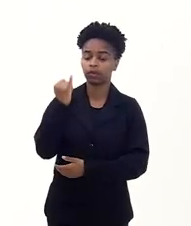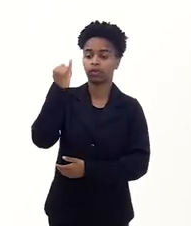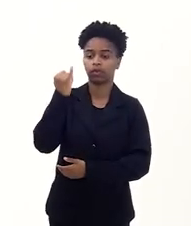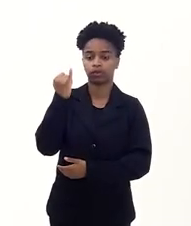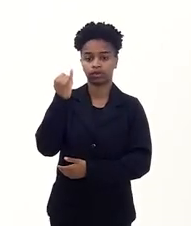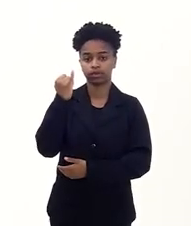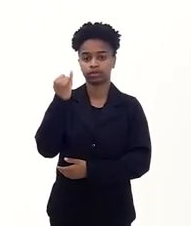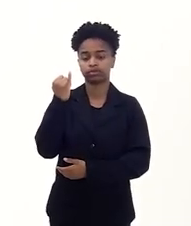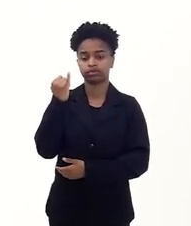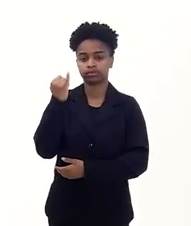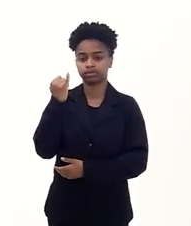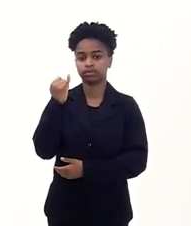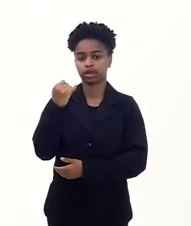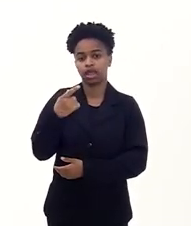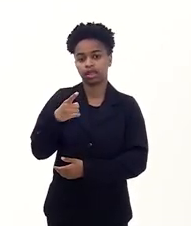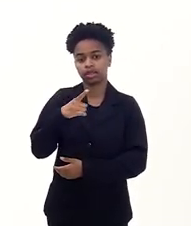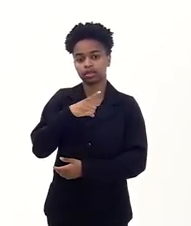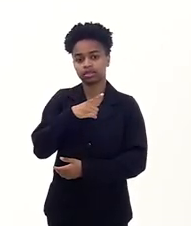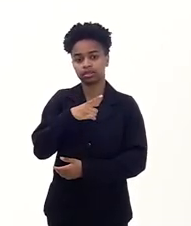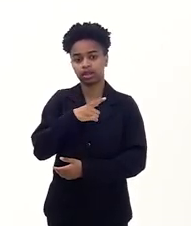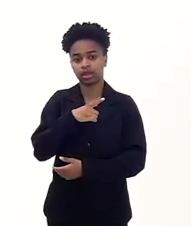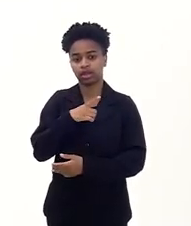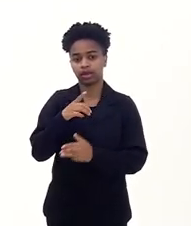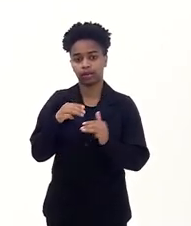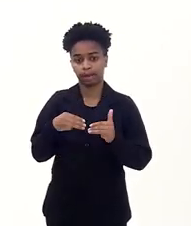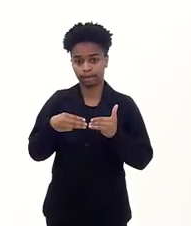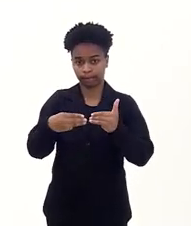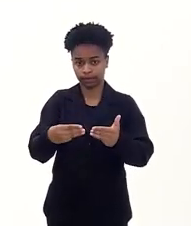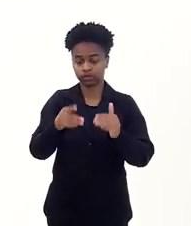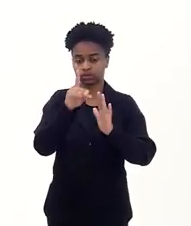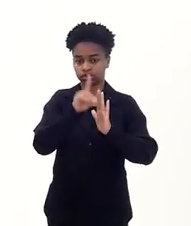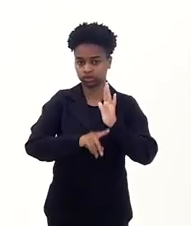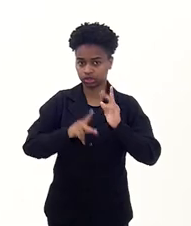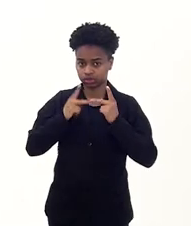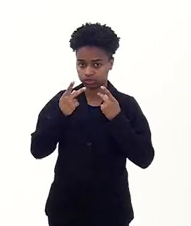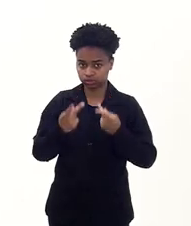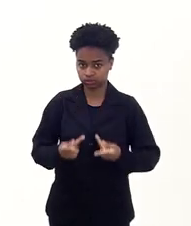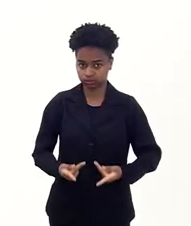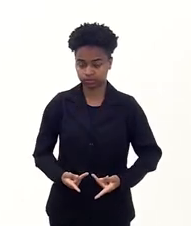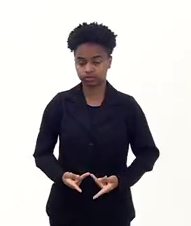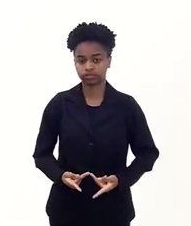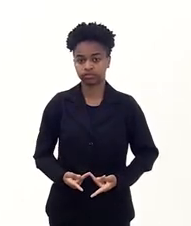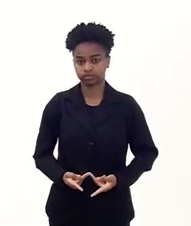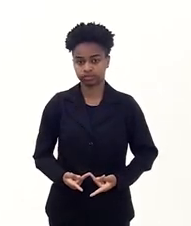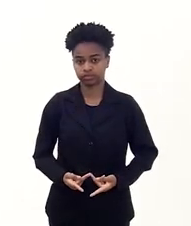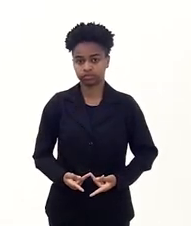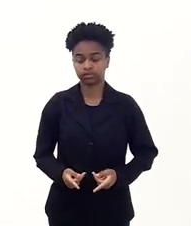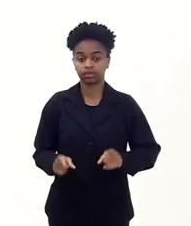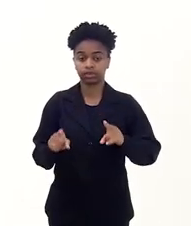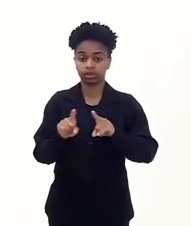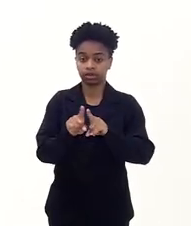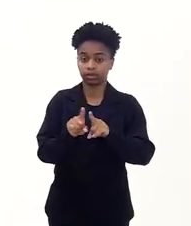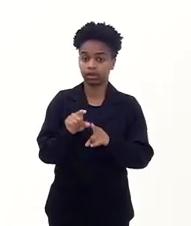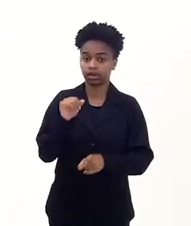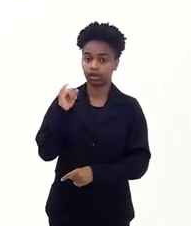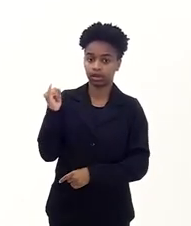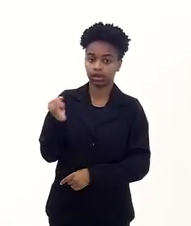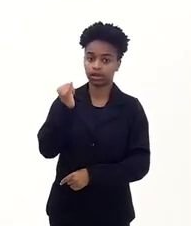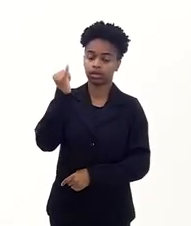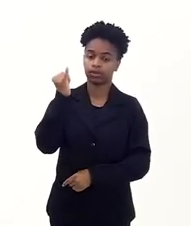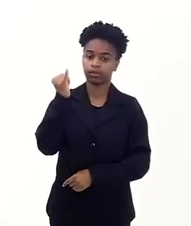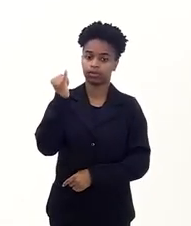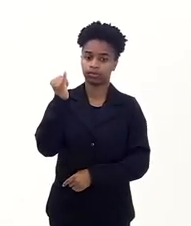importantíssimo a existência do Ministério dos Direitos Humanos e é importantíssimo